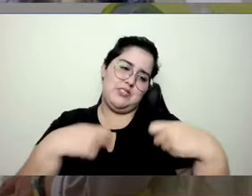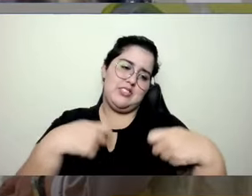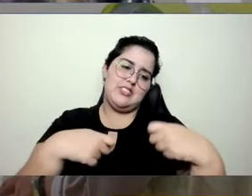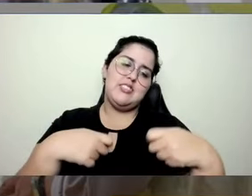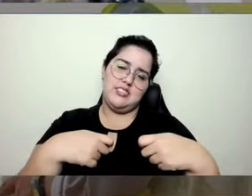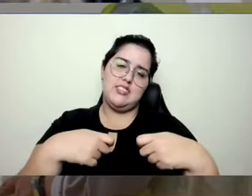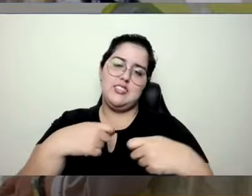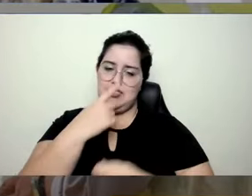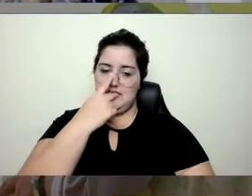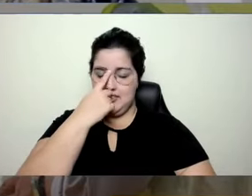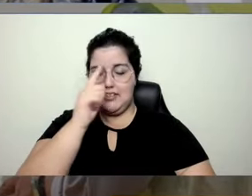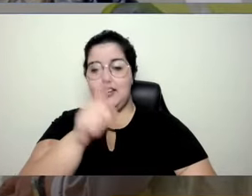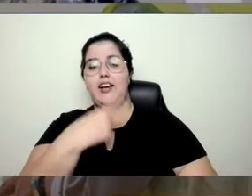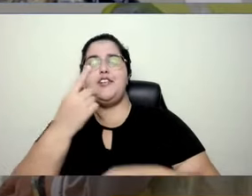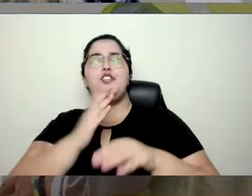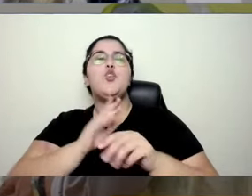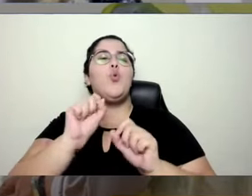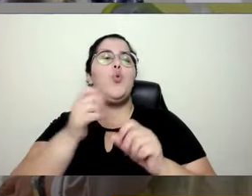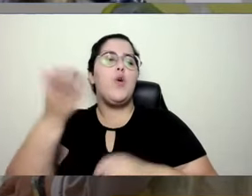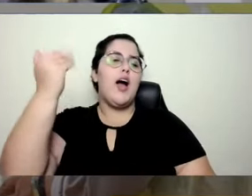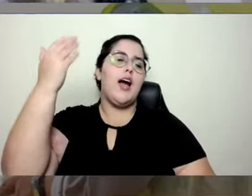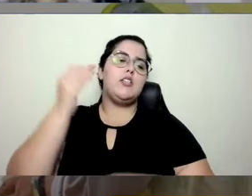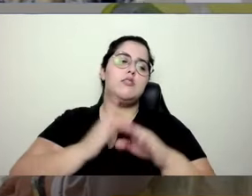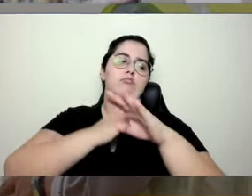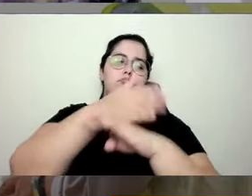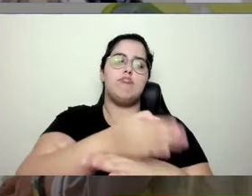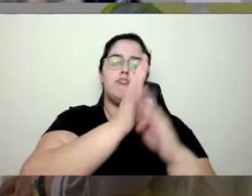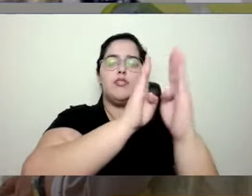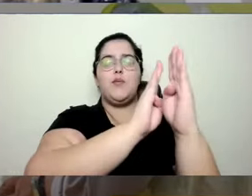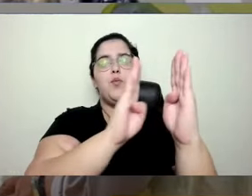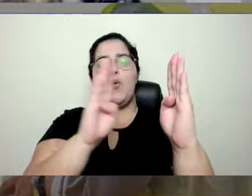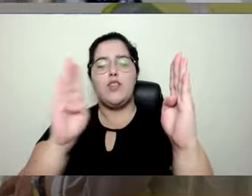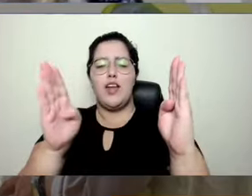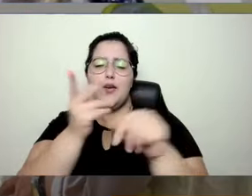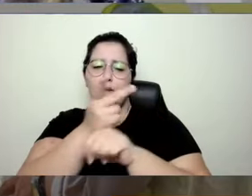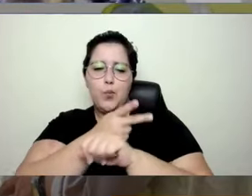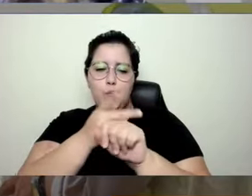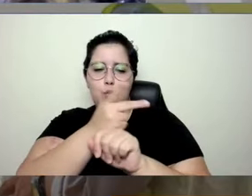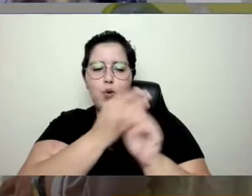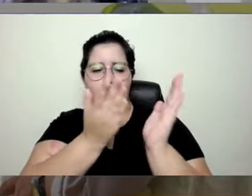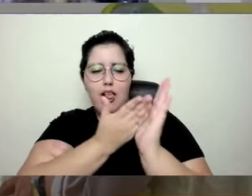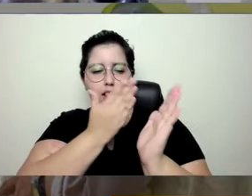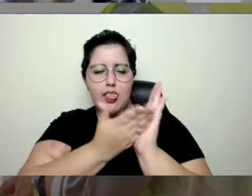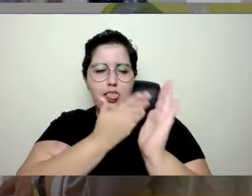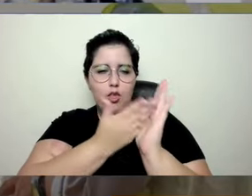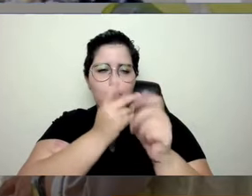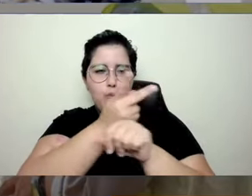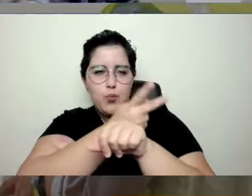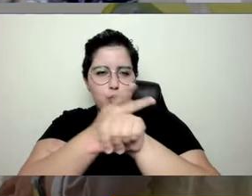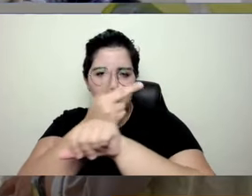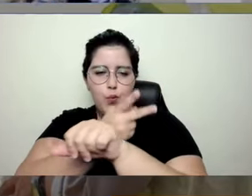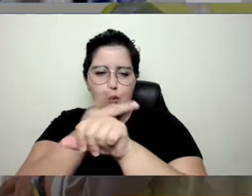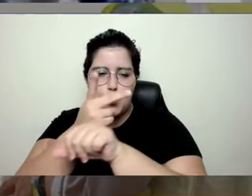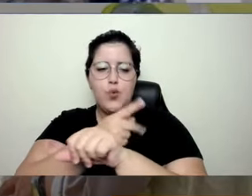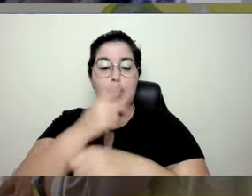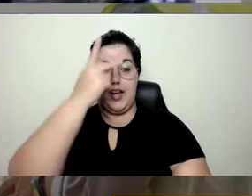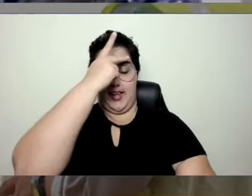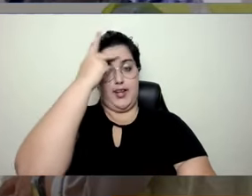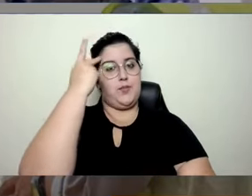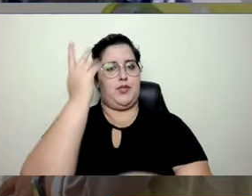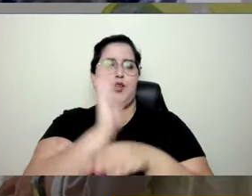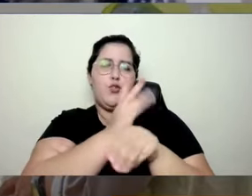ia para uma biblioteca, pessoal, pedia um livro, o pessoal da biblioteca entrava,